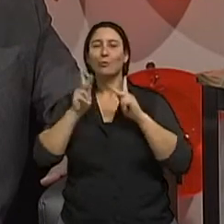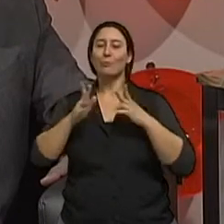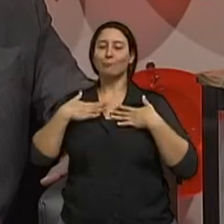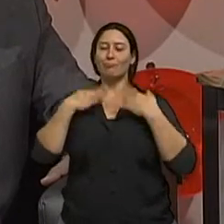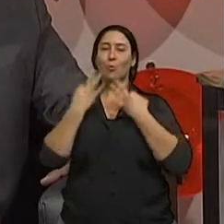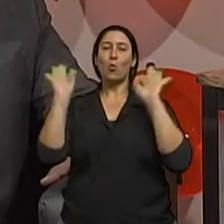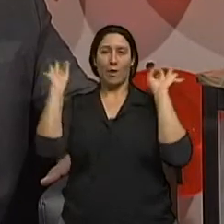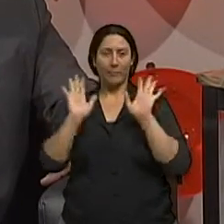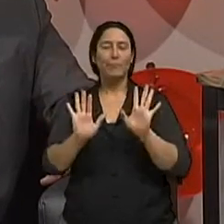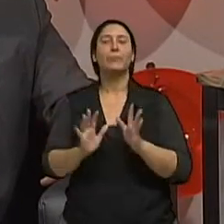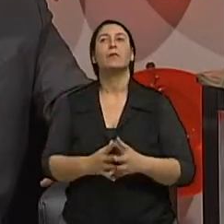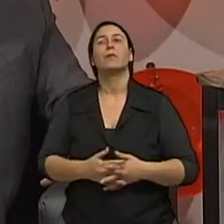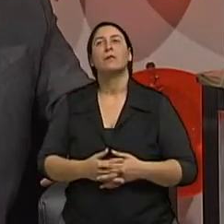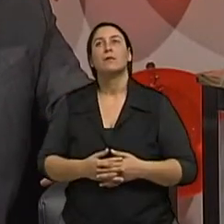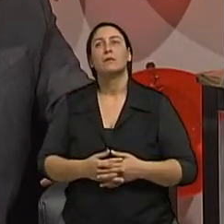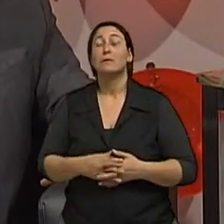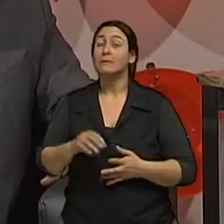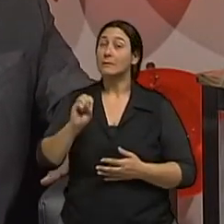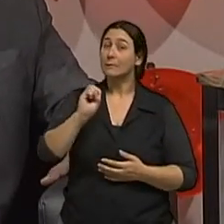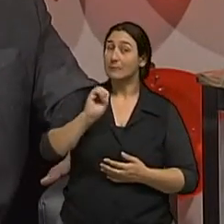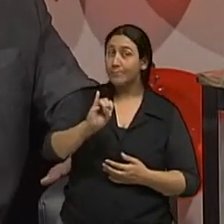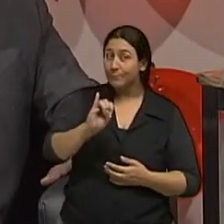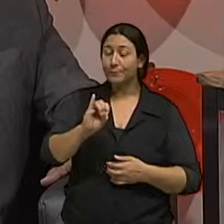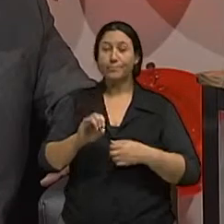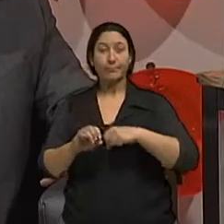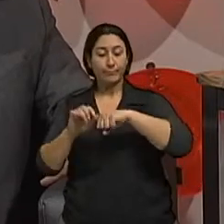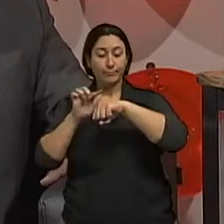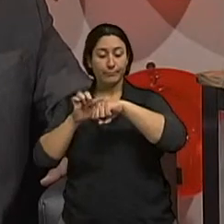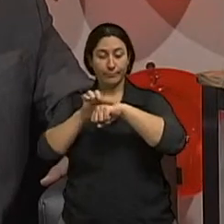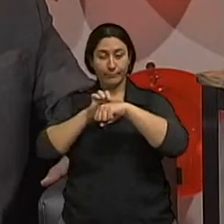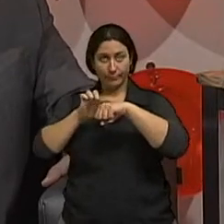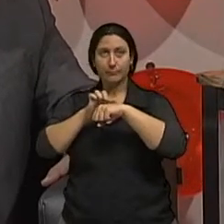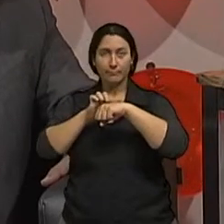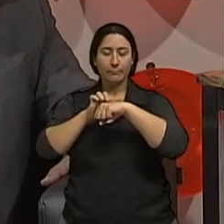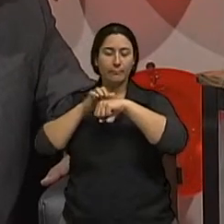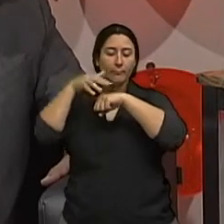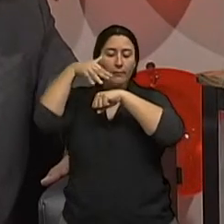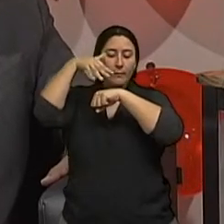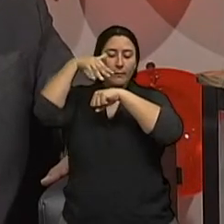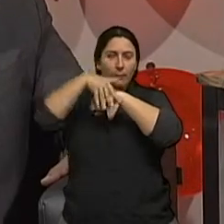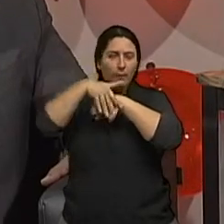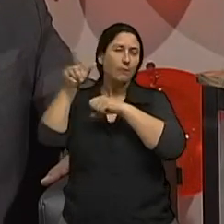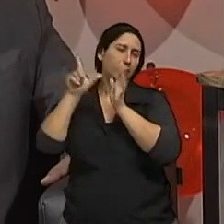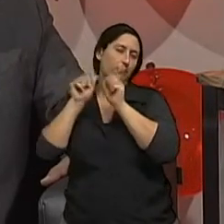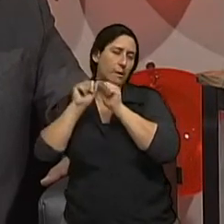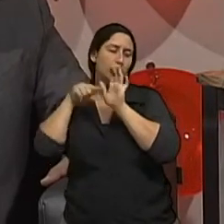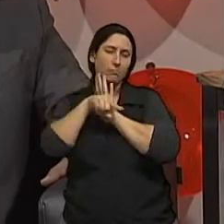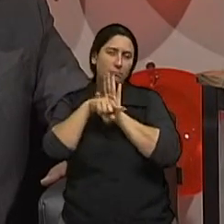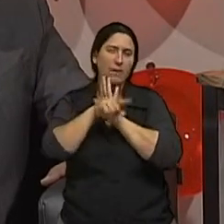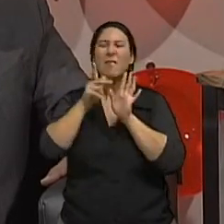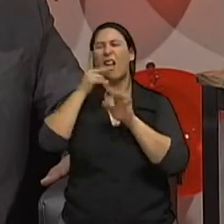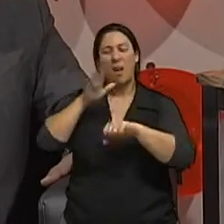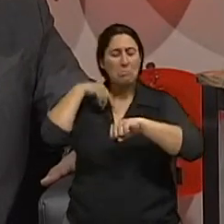a cura entretanto quando essa lesão é postergada avaliação é deixado para